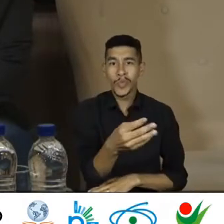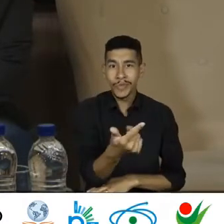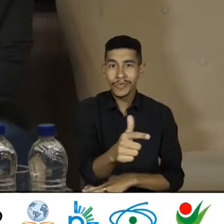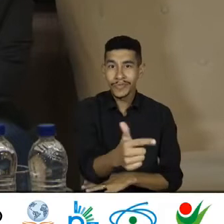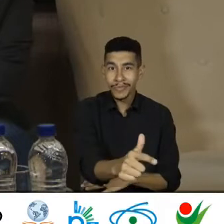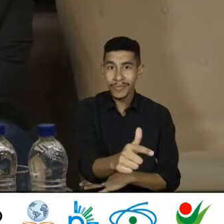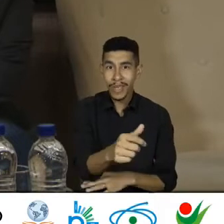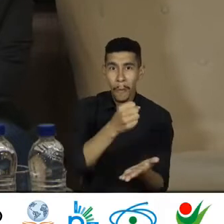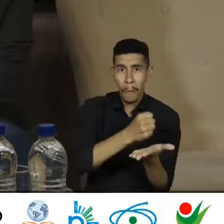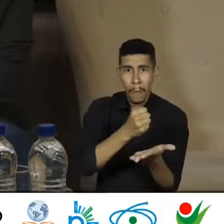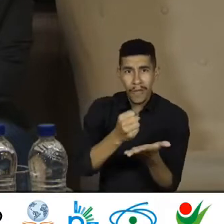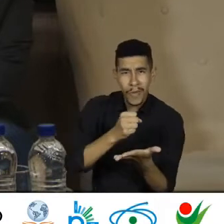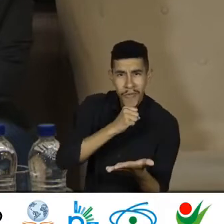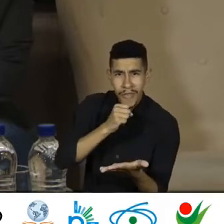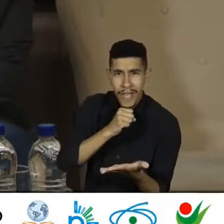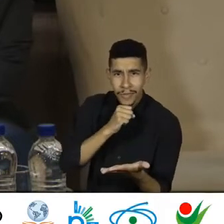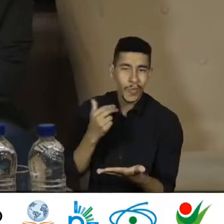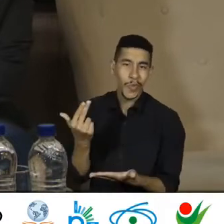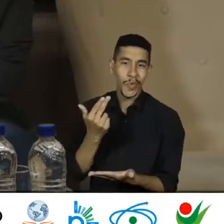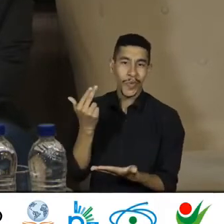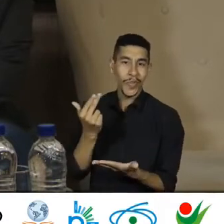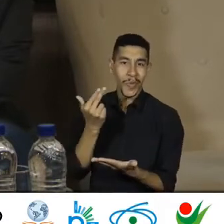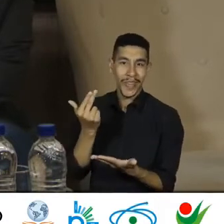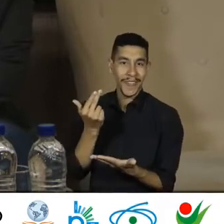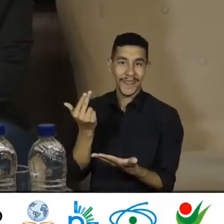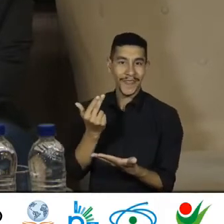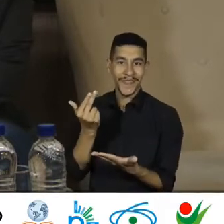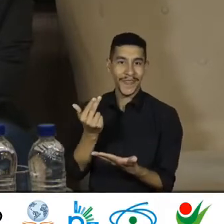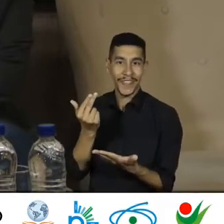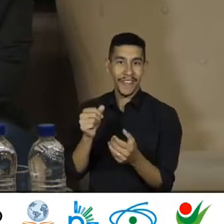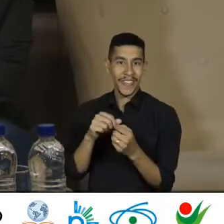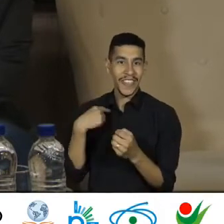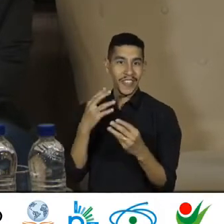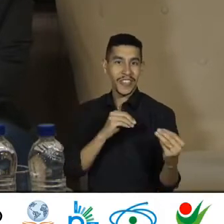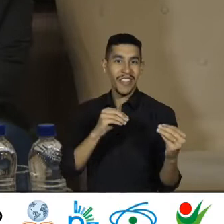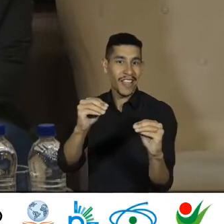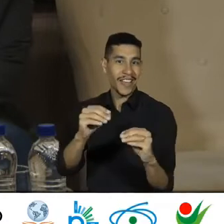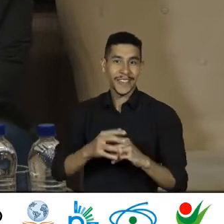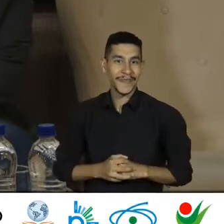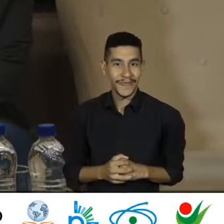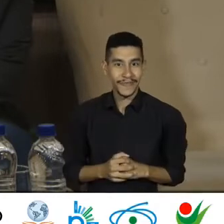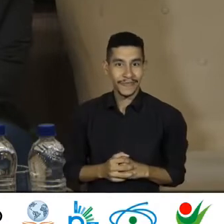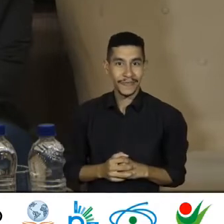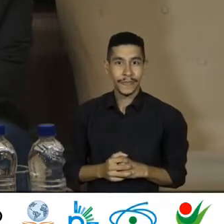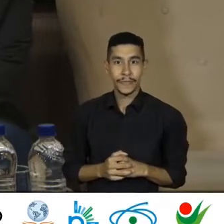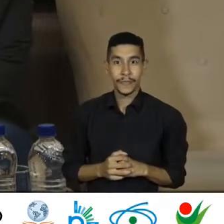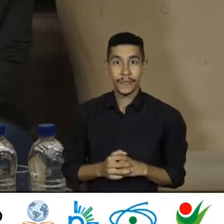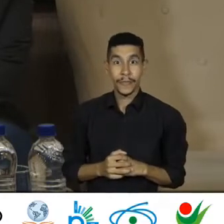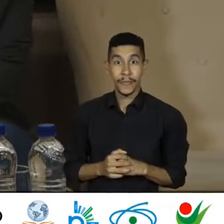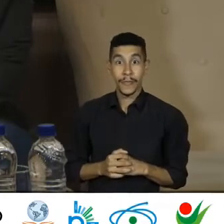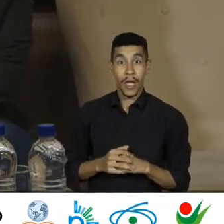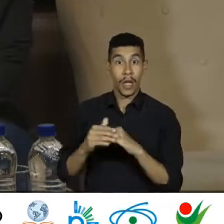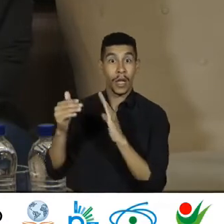velhos Não podem fazer isso, querida Passaportes velhos Não podem fazer isso O cônsul bateu na